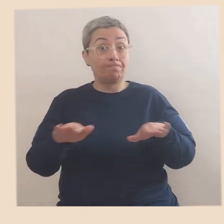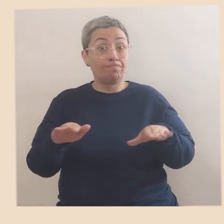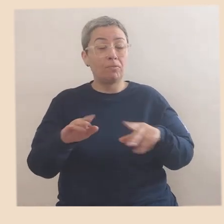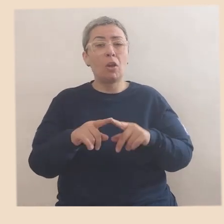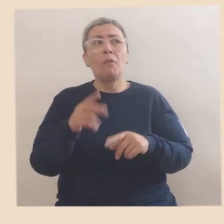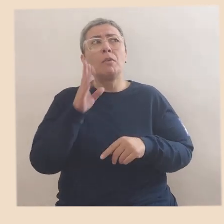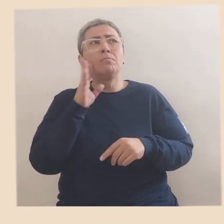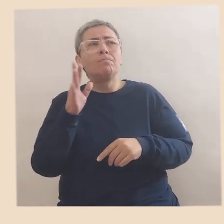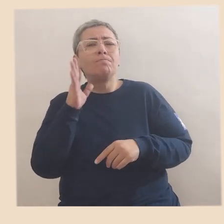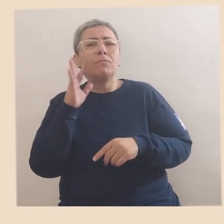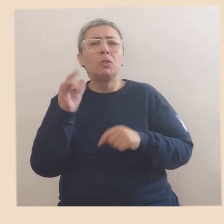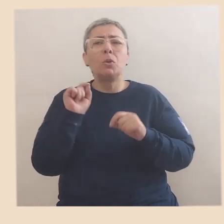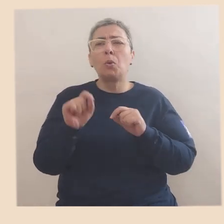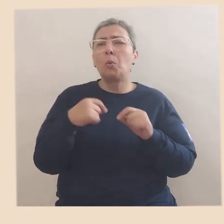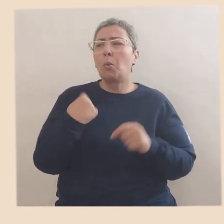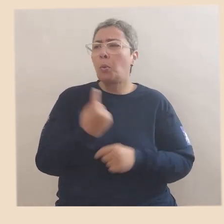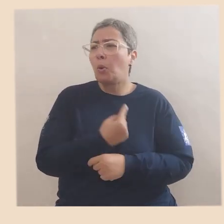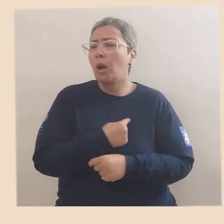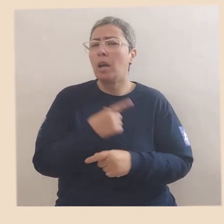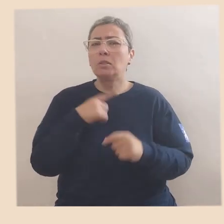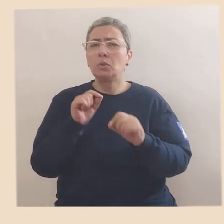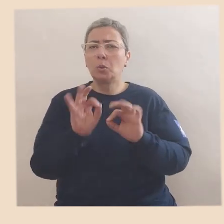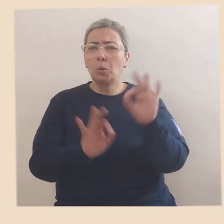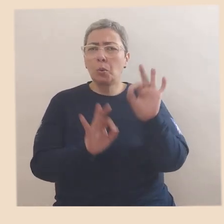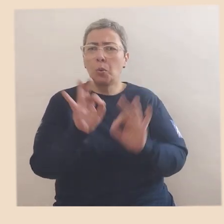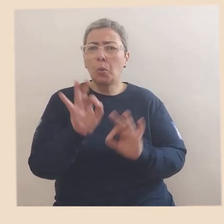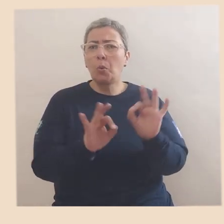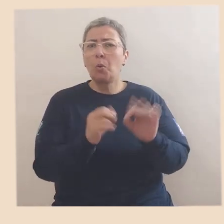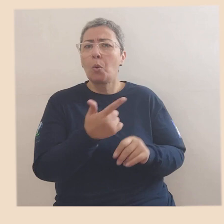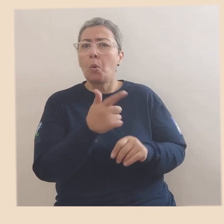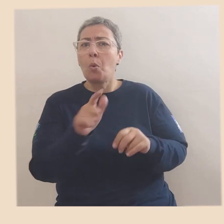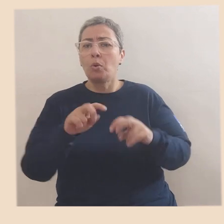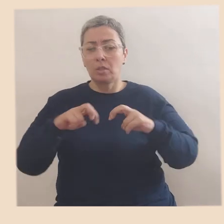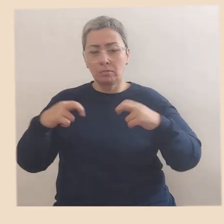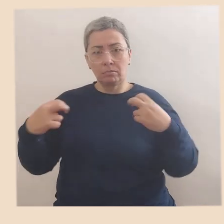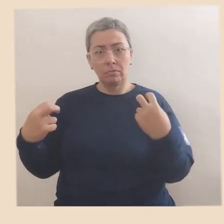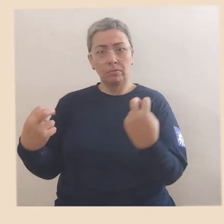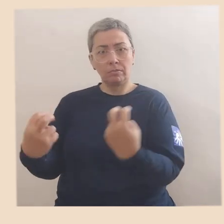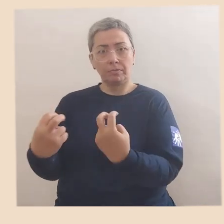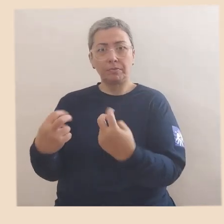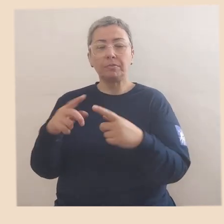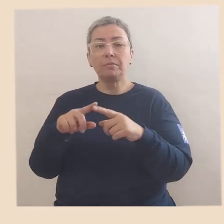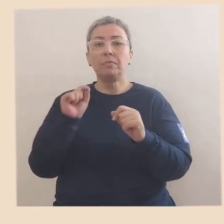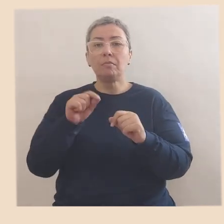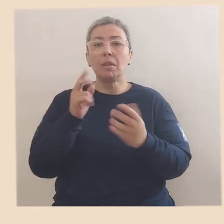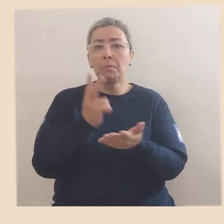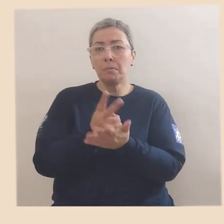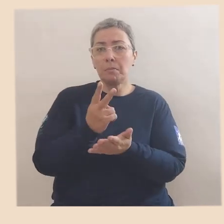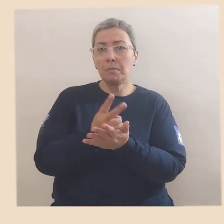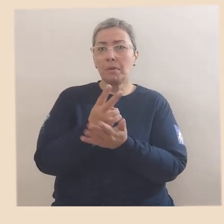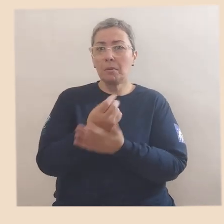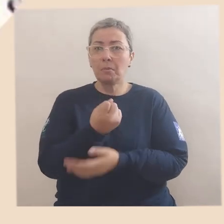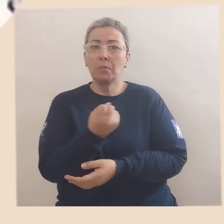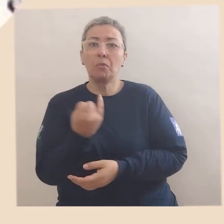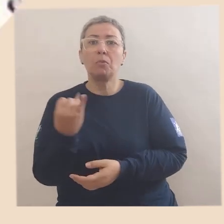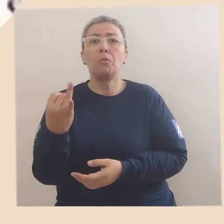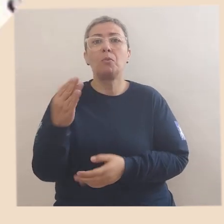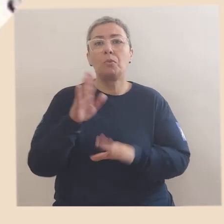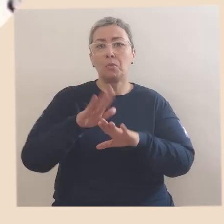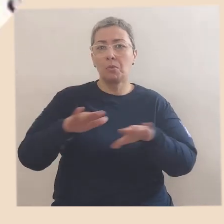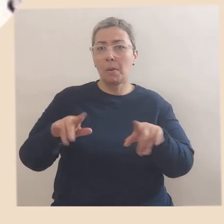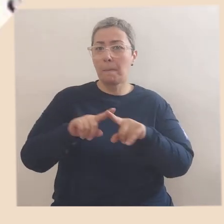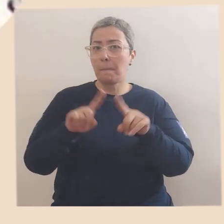Vamos imaginar que nós montássemos uma outra roda de ciranda com o mesmo número de crianças.